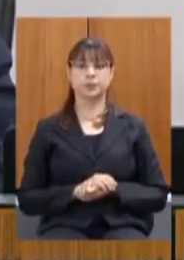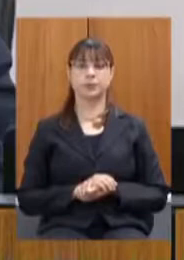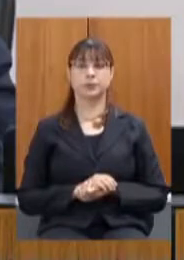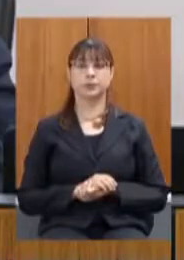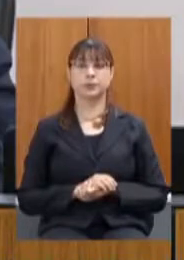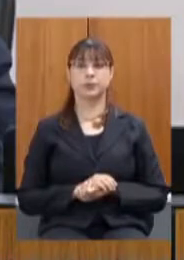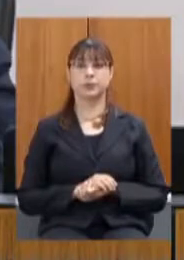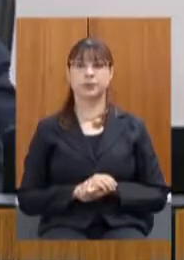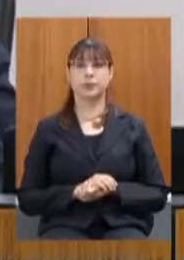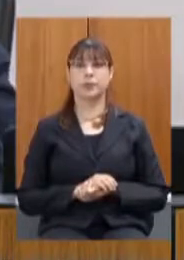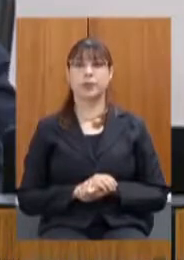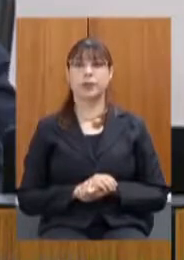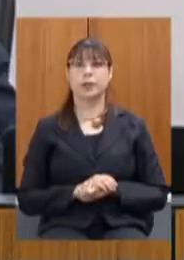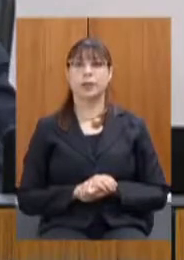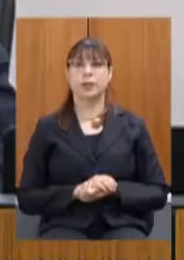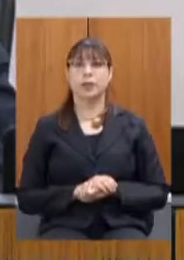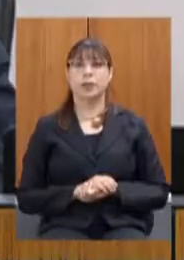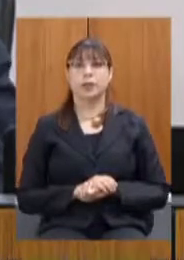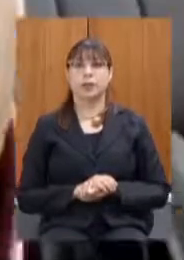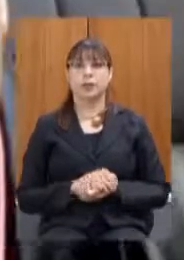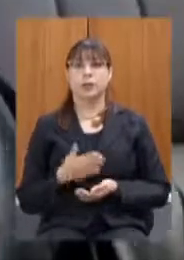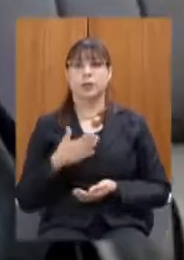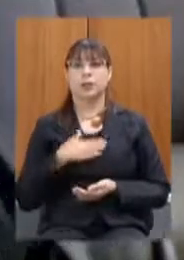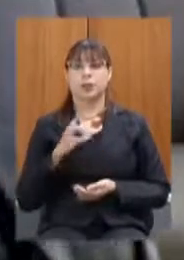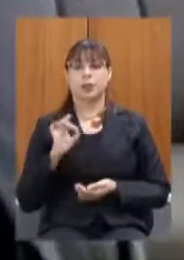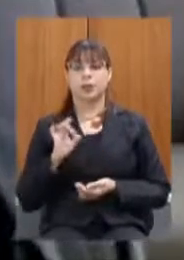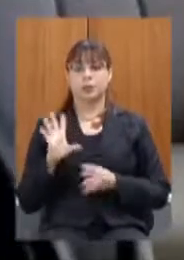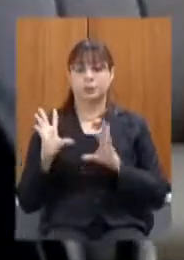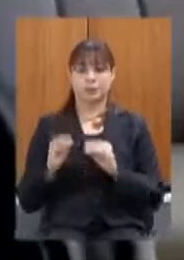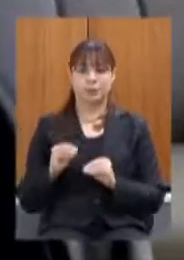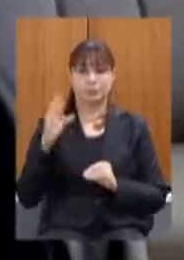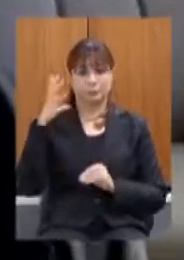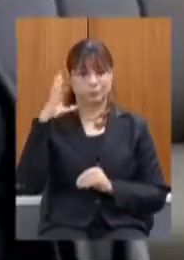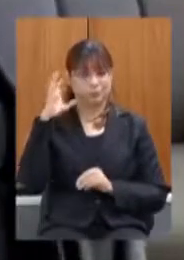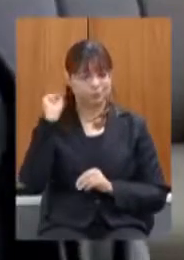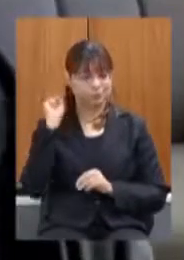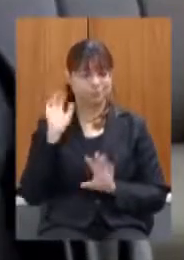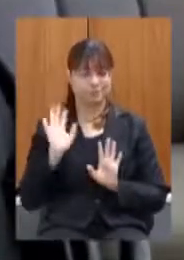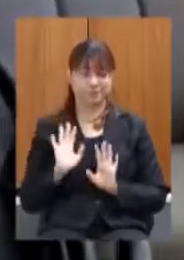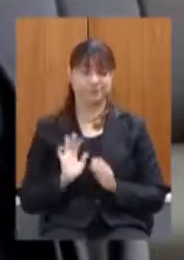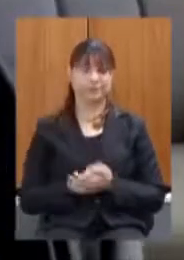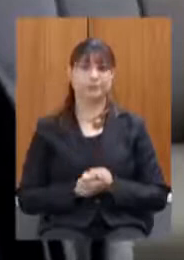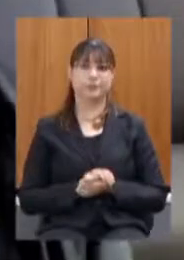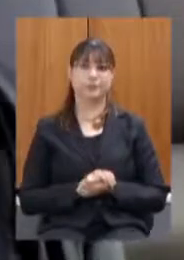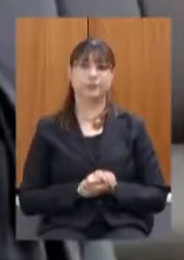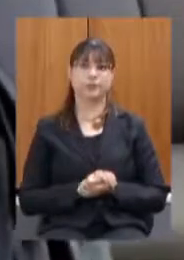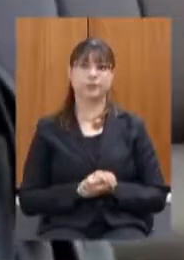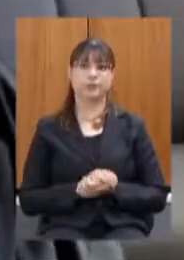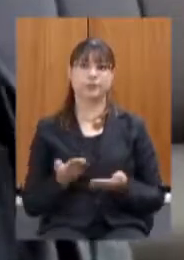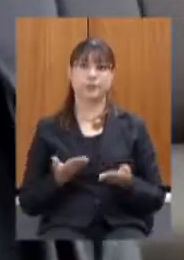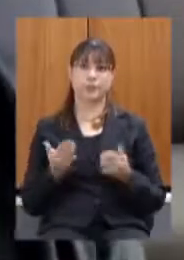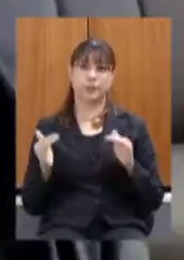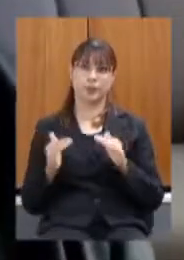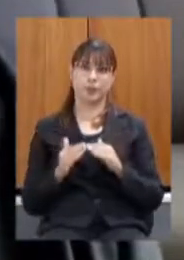Eu estou desligando no automático por isso que eu estou apanhando aqui Bom o secretário concorda agora eu